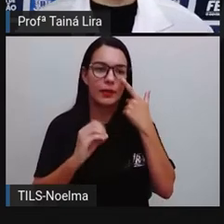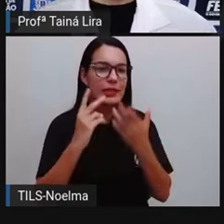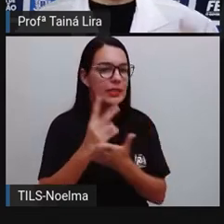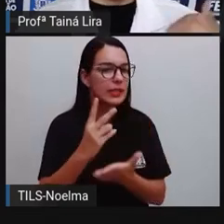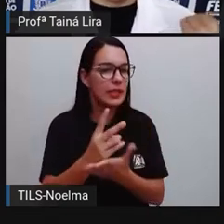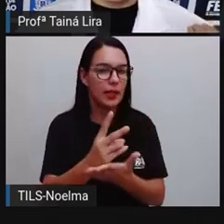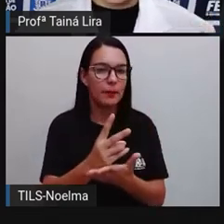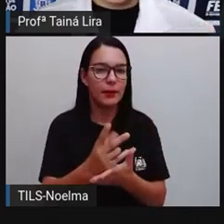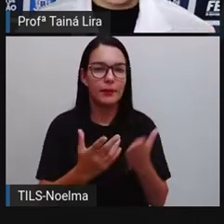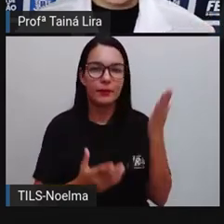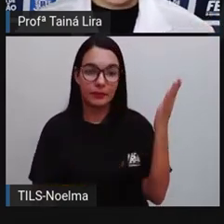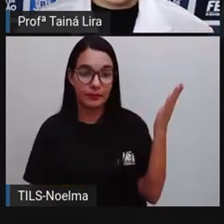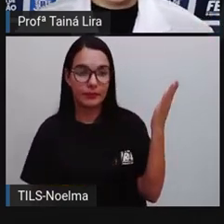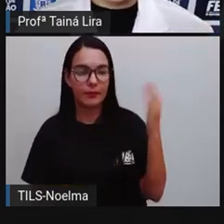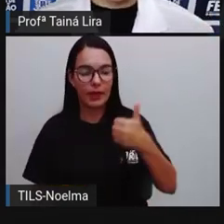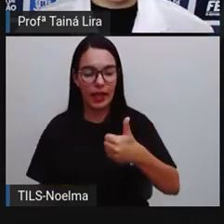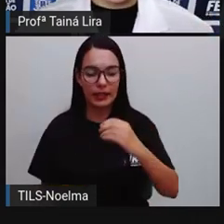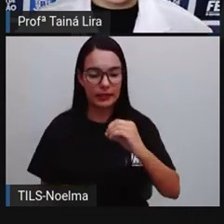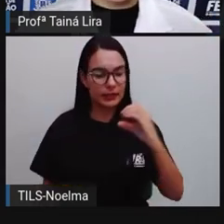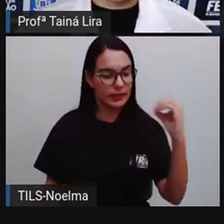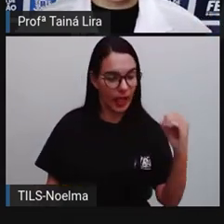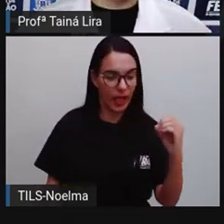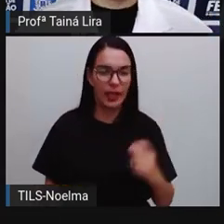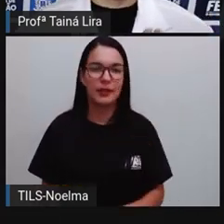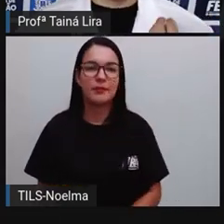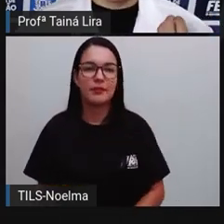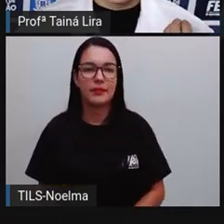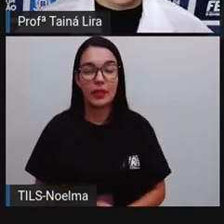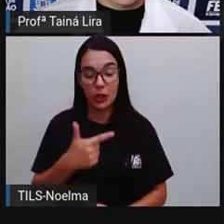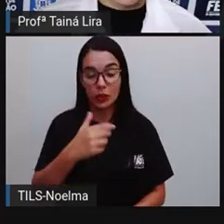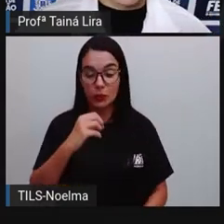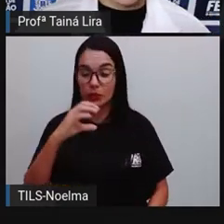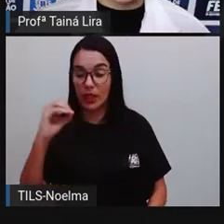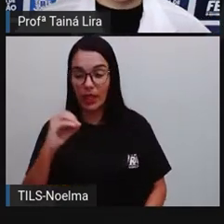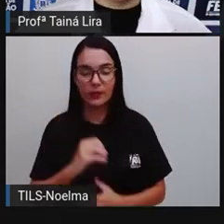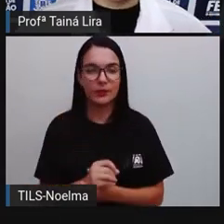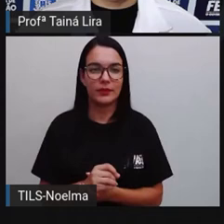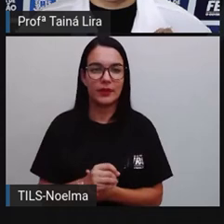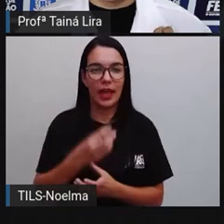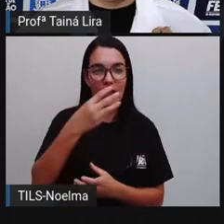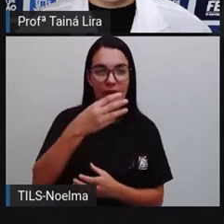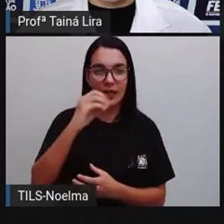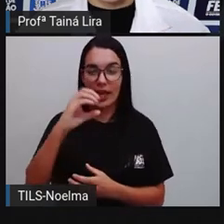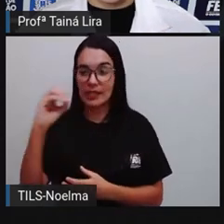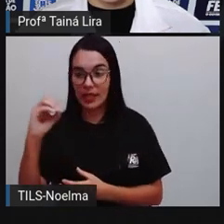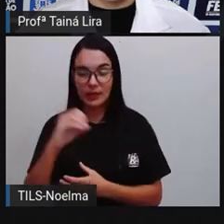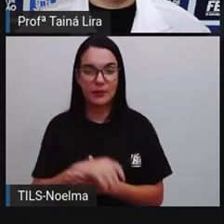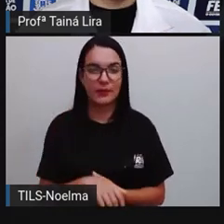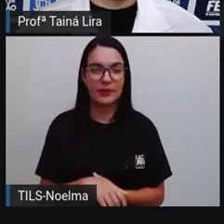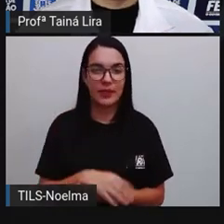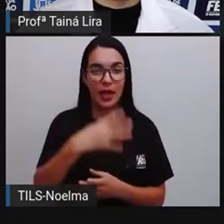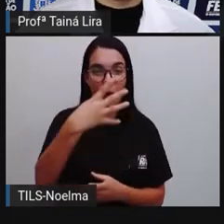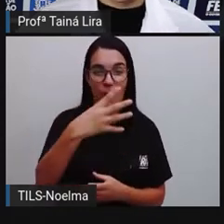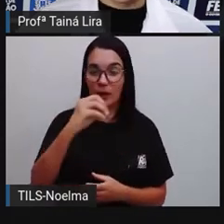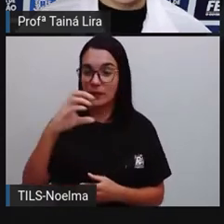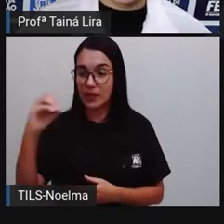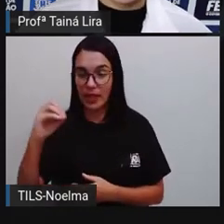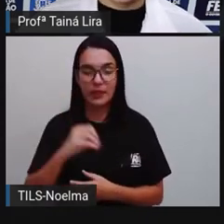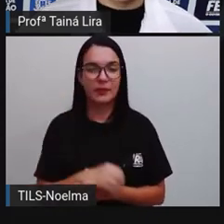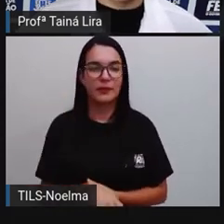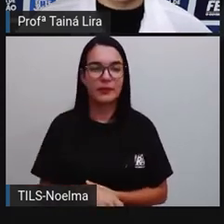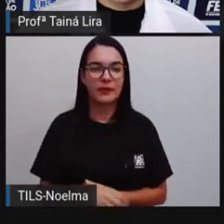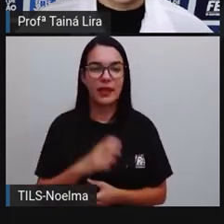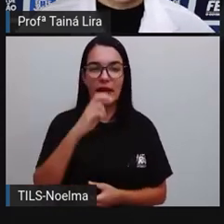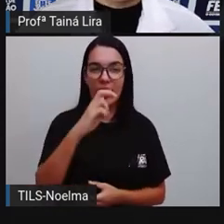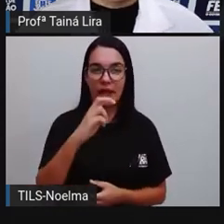Então, contando de 100 em 100. Olha lá, 100, 200, 300, 400,